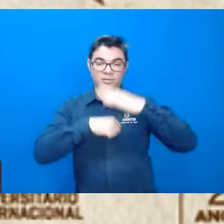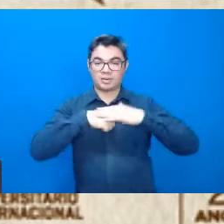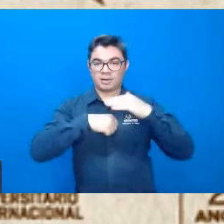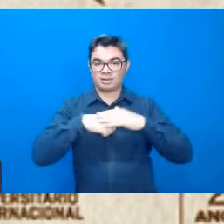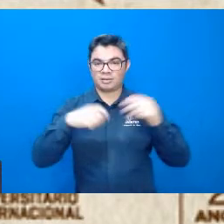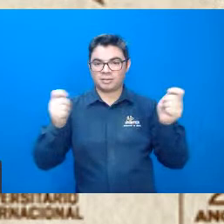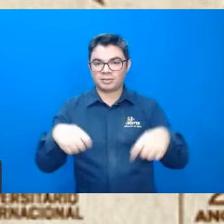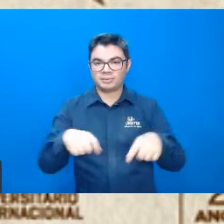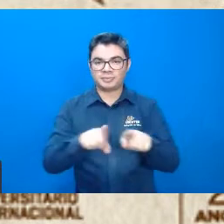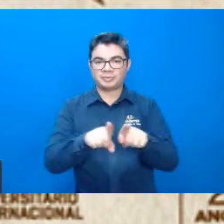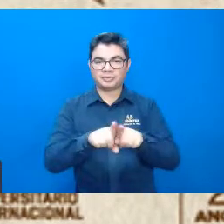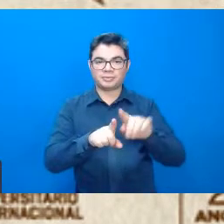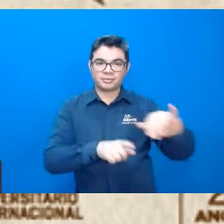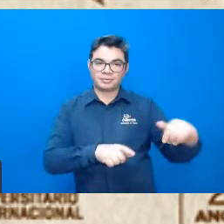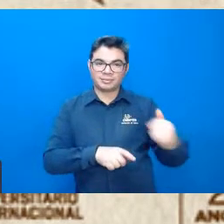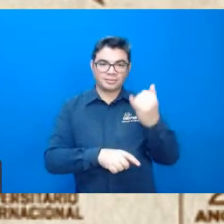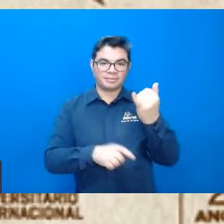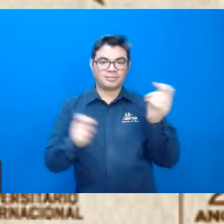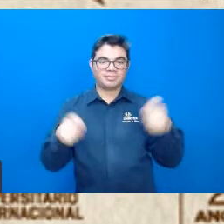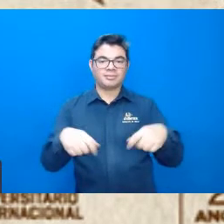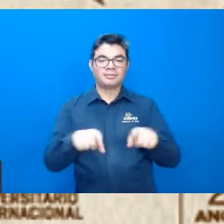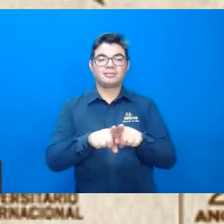então, vamos aproveitar